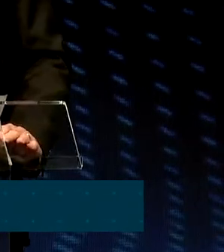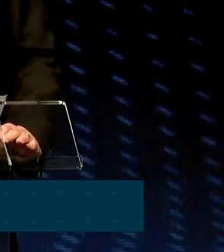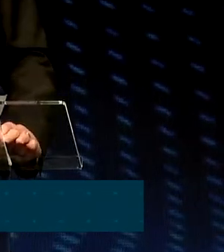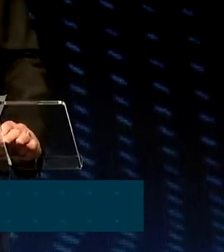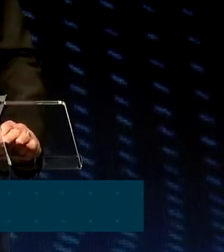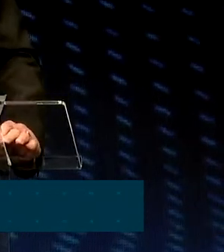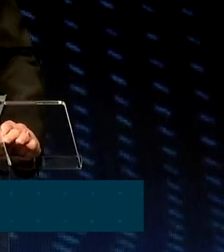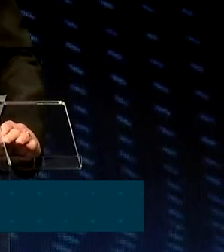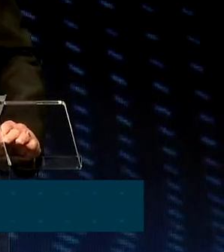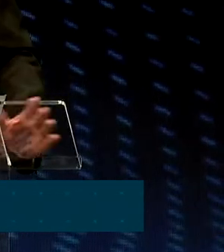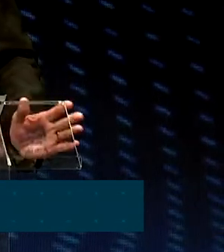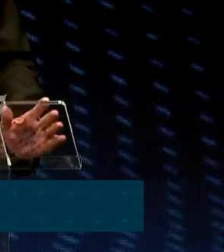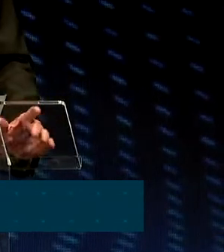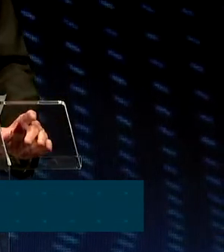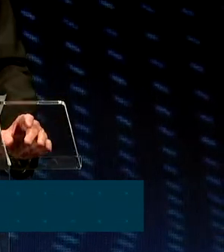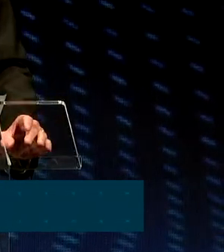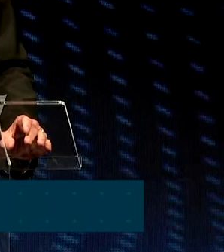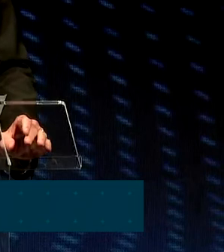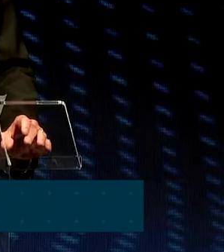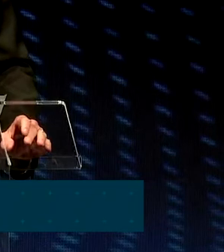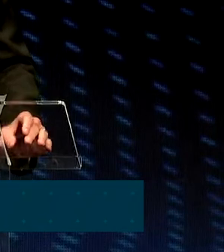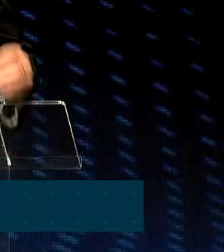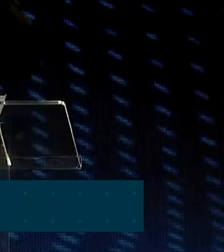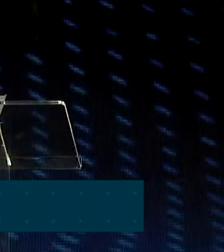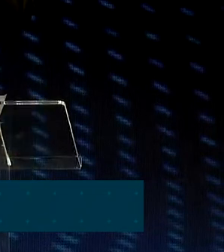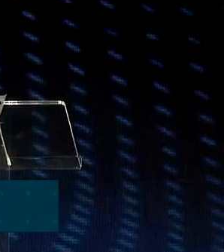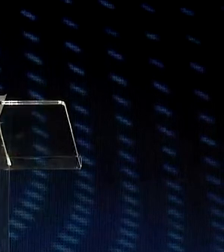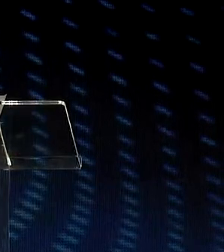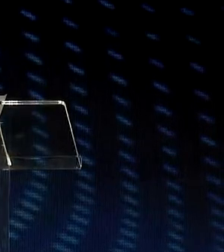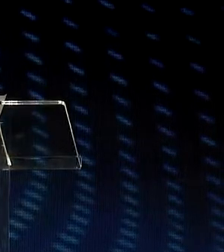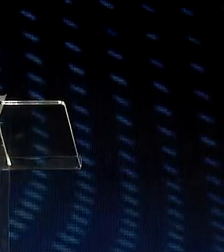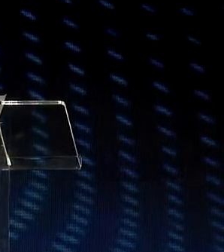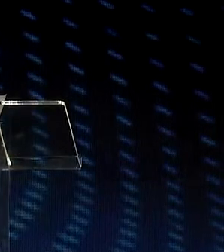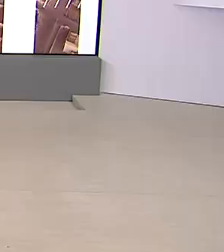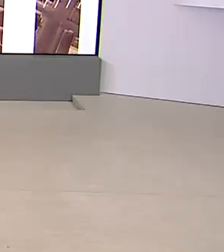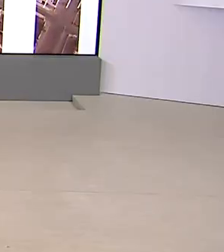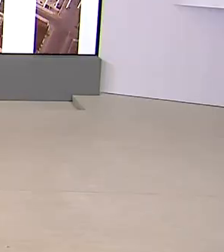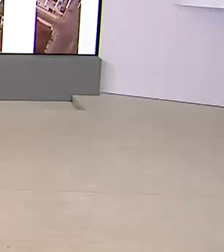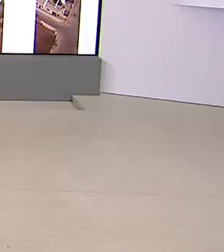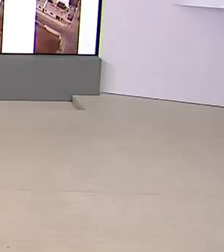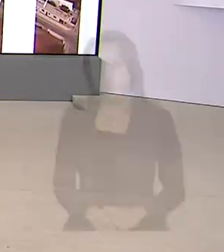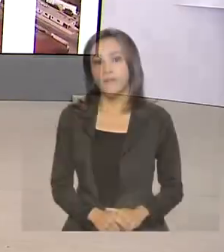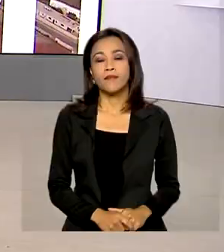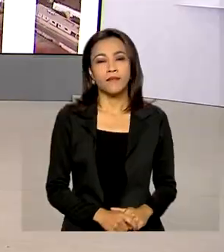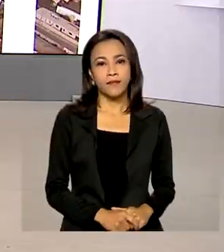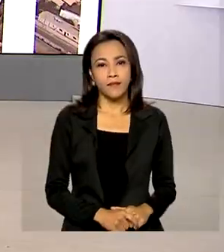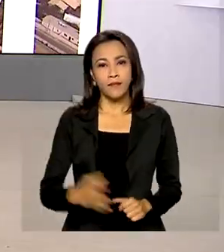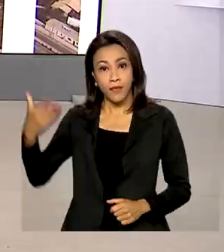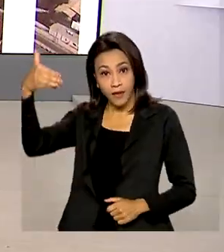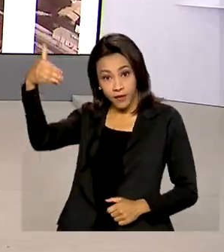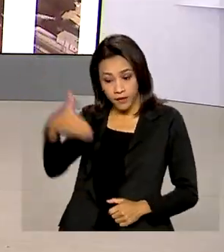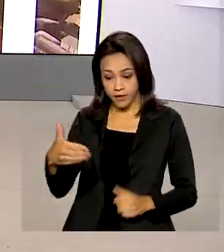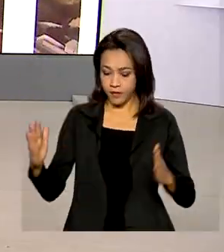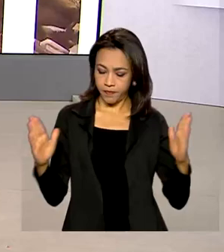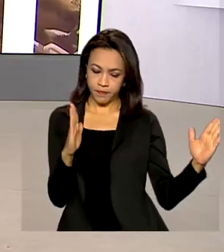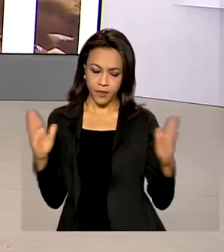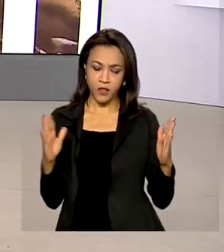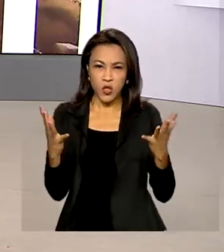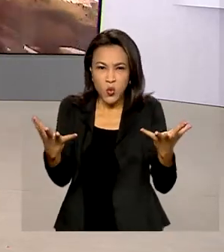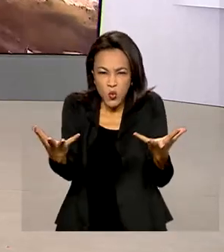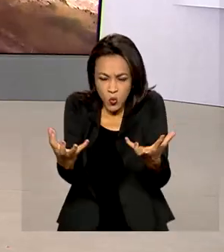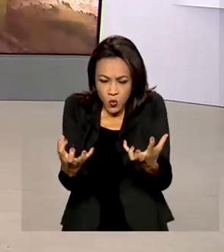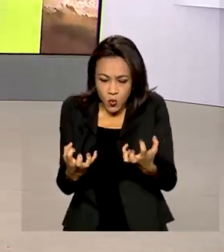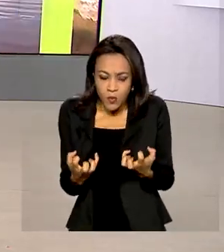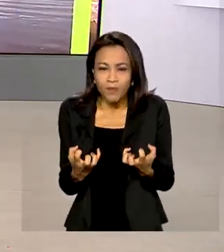fazem parte da nossa história, do nosso desenvolvimento. Neste período de estiagem,